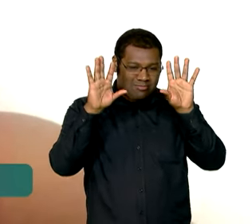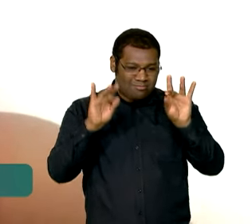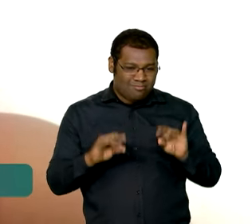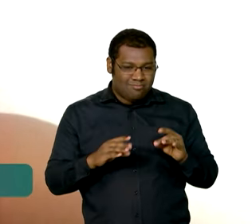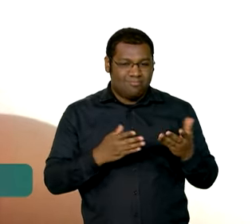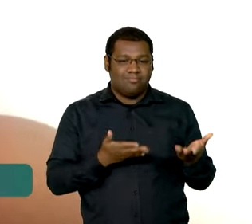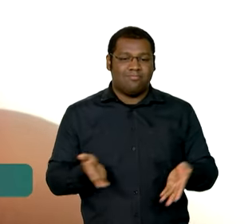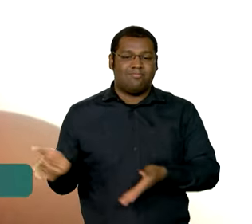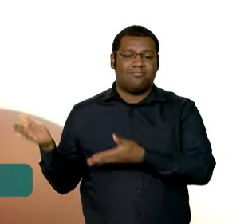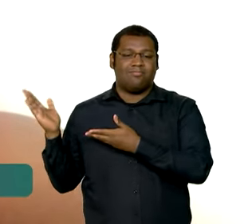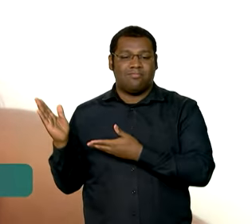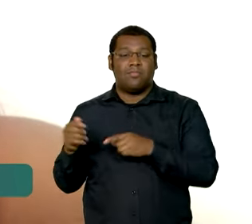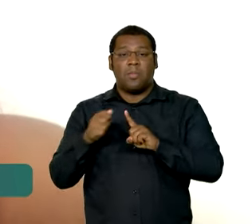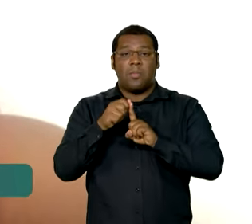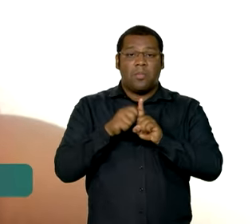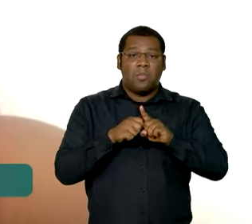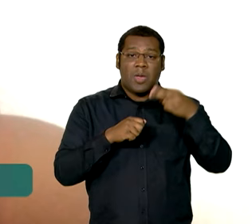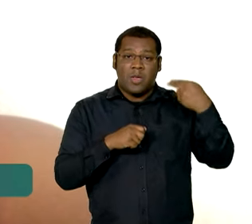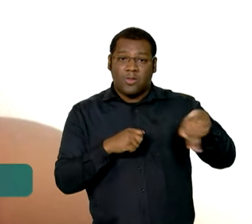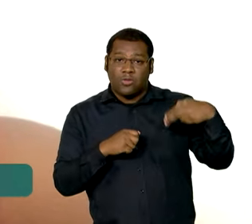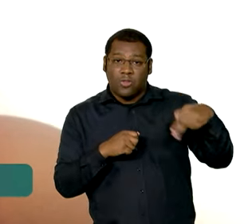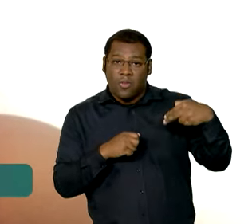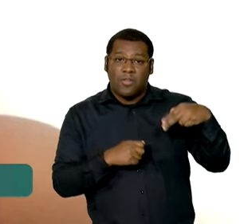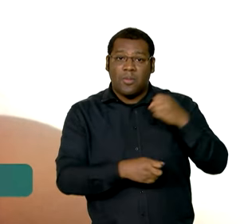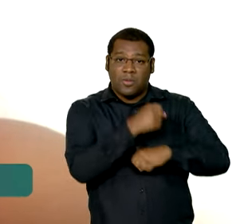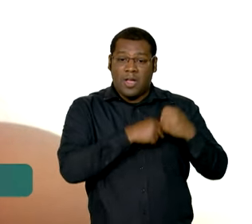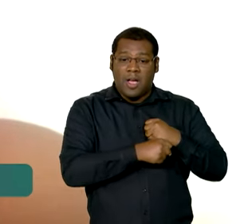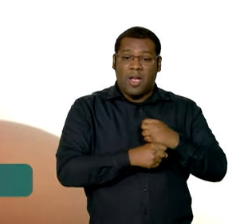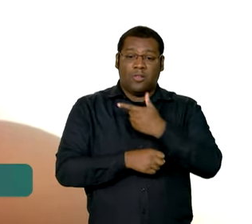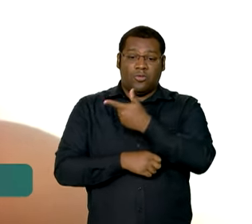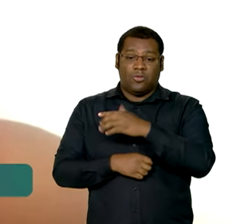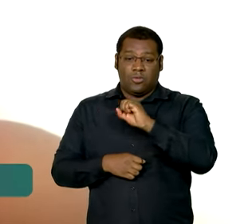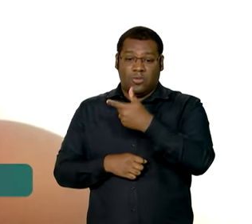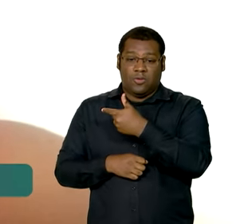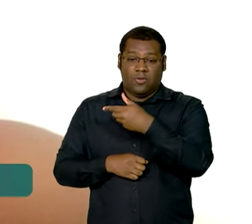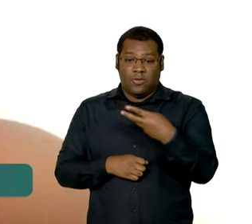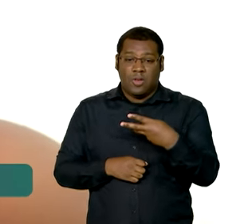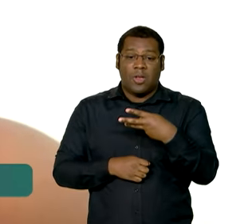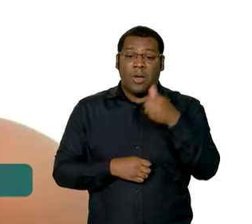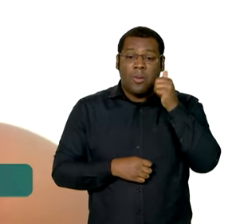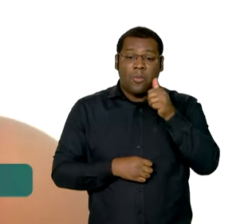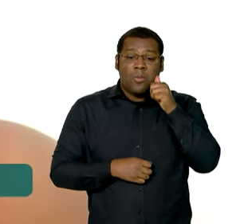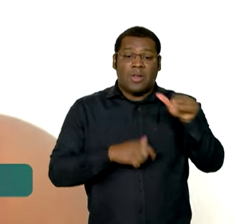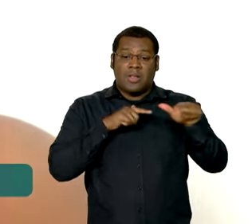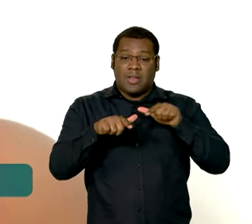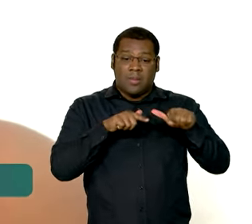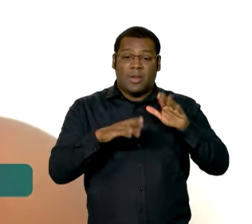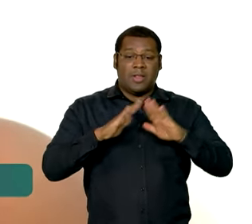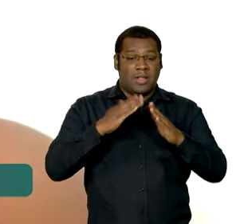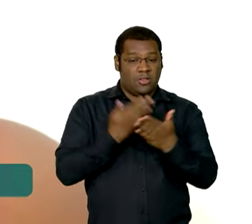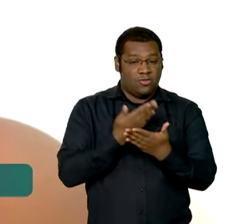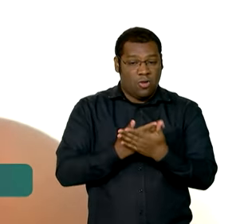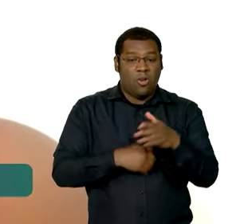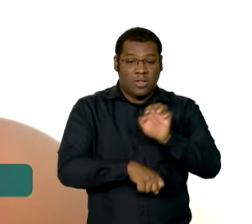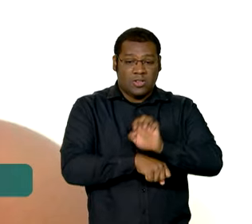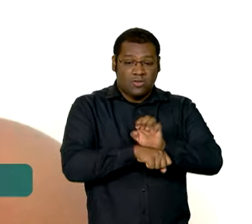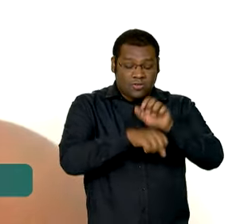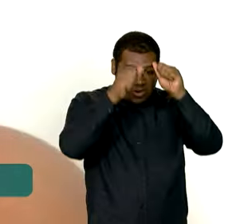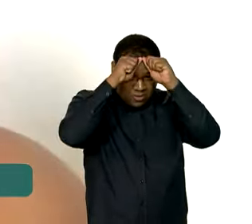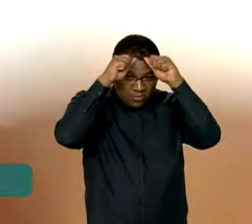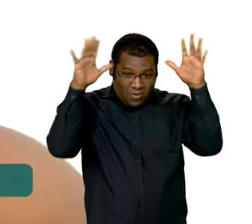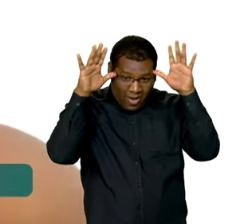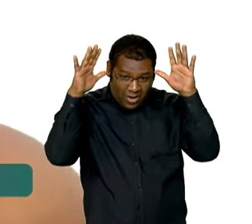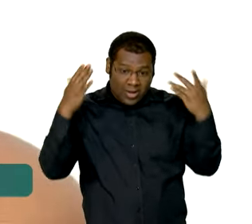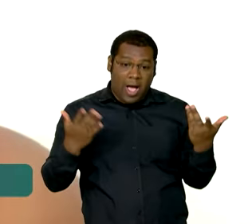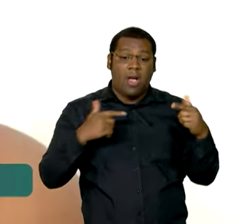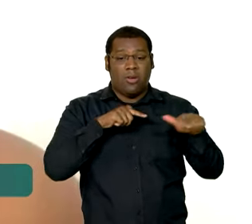do ano passado, Andresa perdeu o emprego que tinha em uma escola em Chapuri, no Acre. Com o marido sem renda